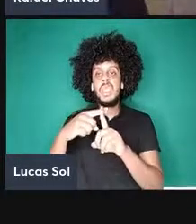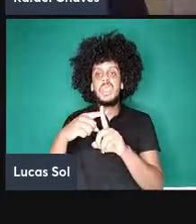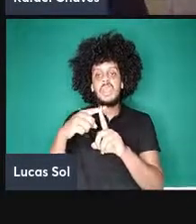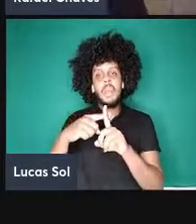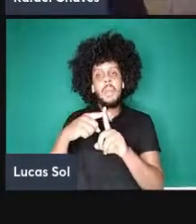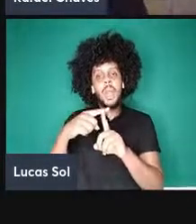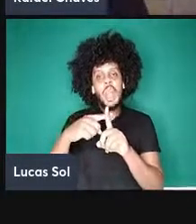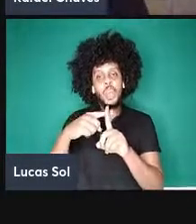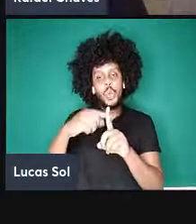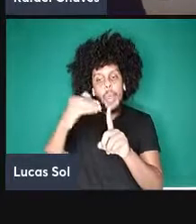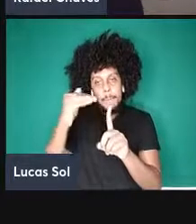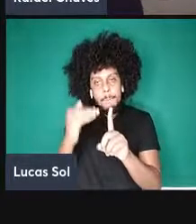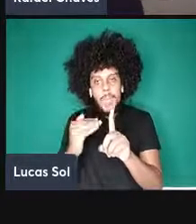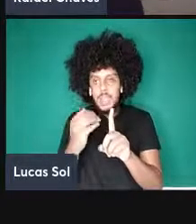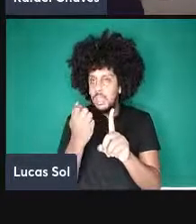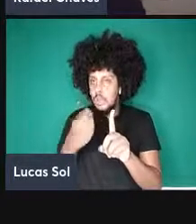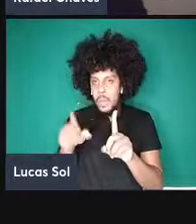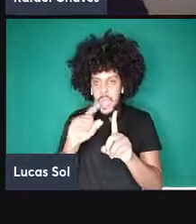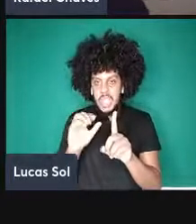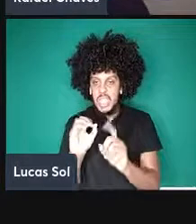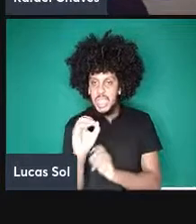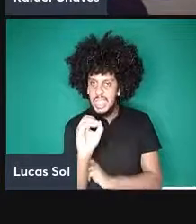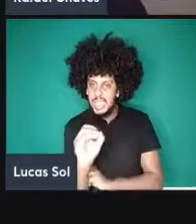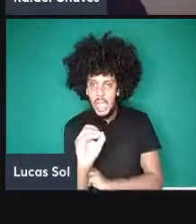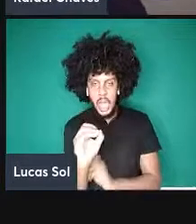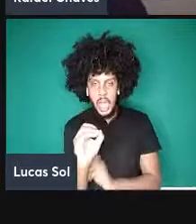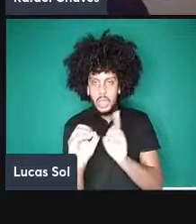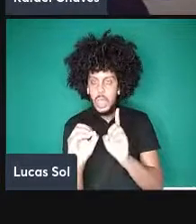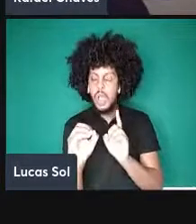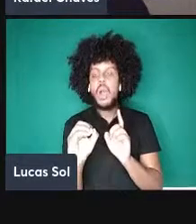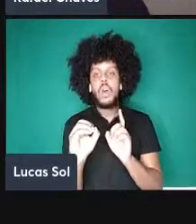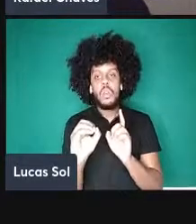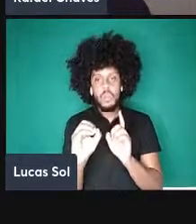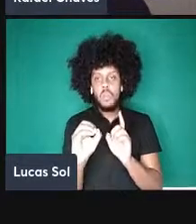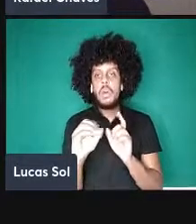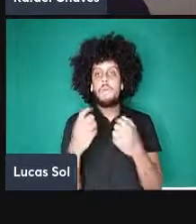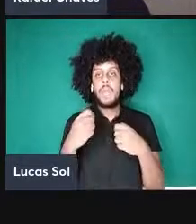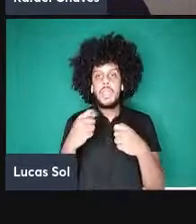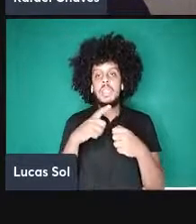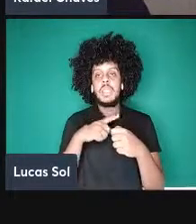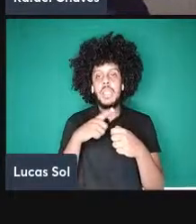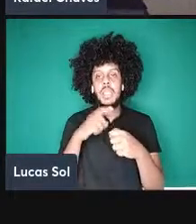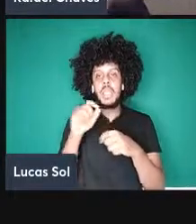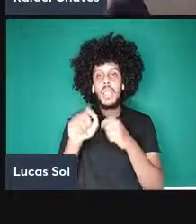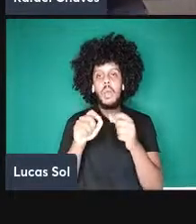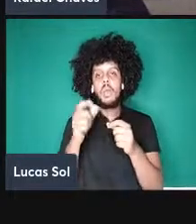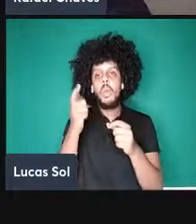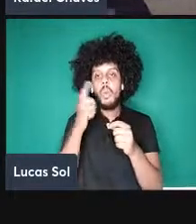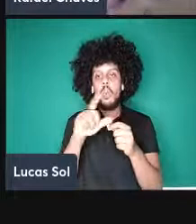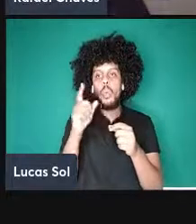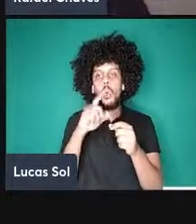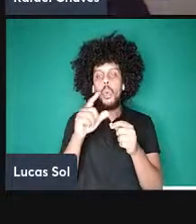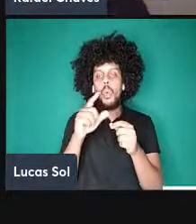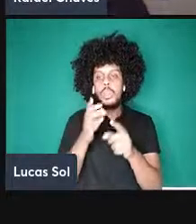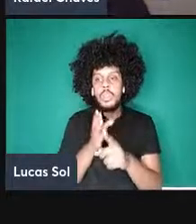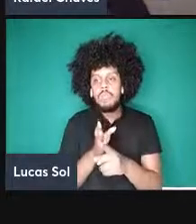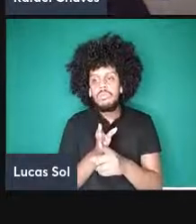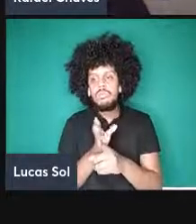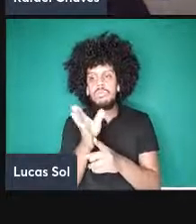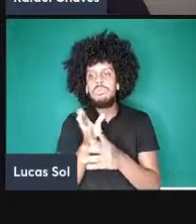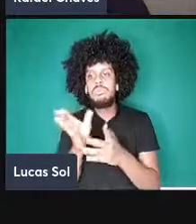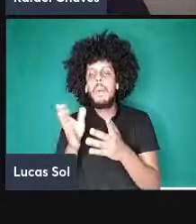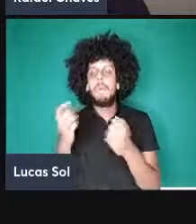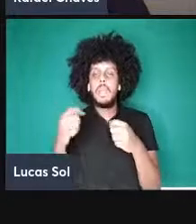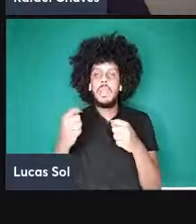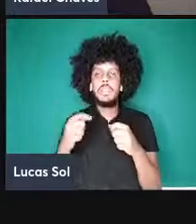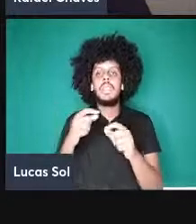você tenha ali o fenômeno da supercondução então você precisa de tanques de resfriamento e